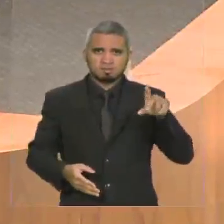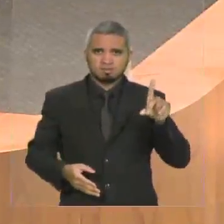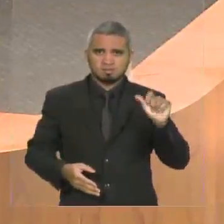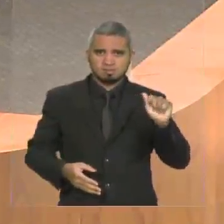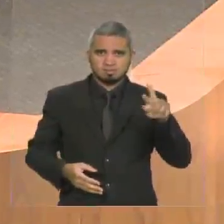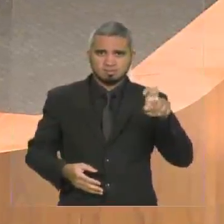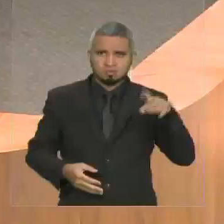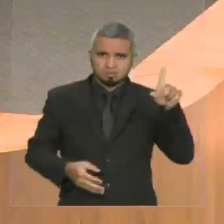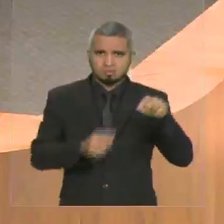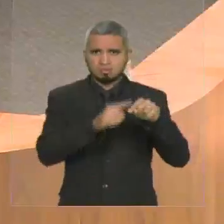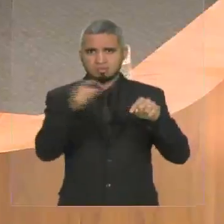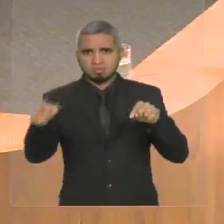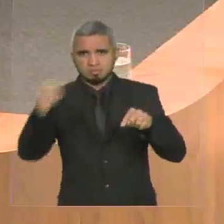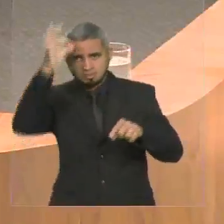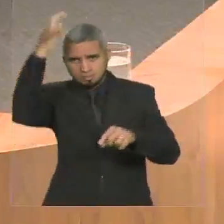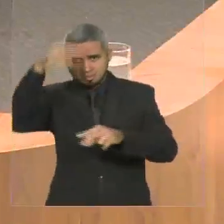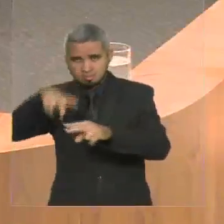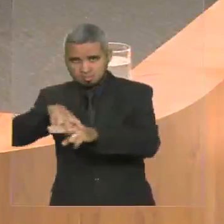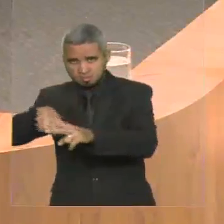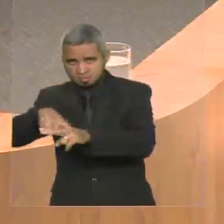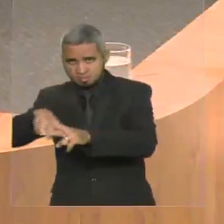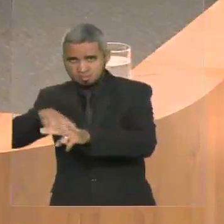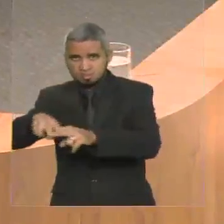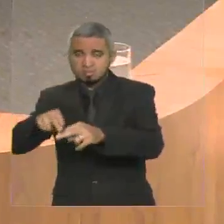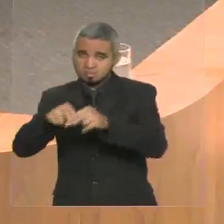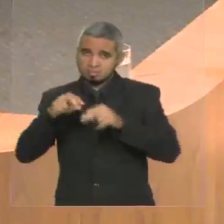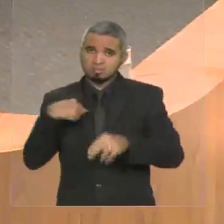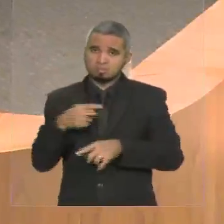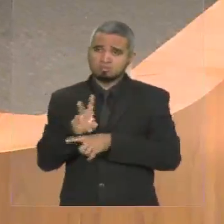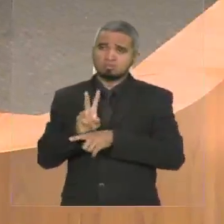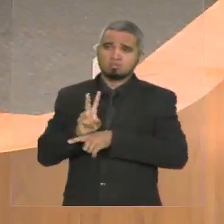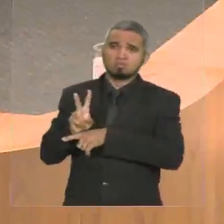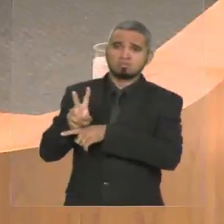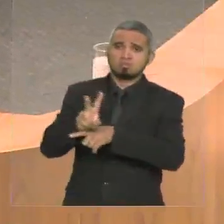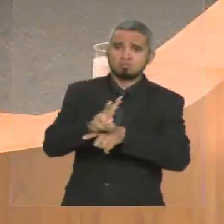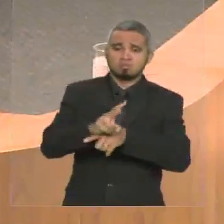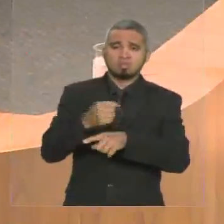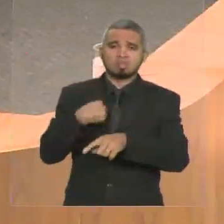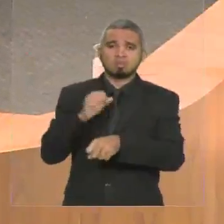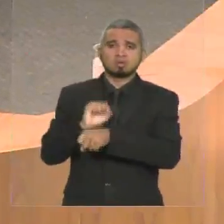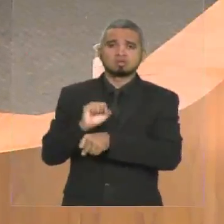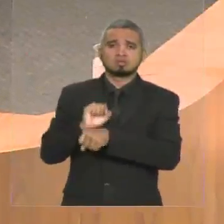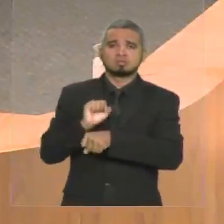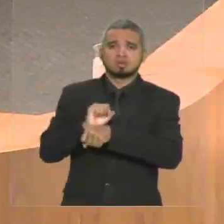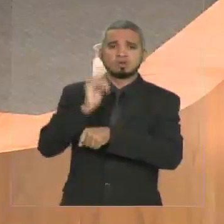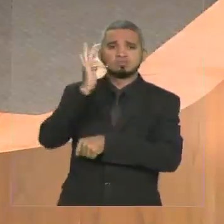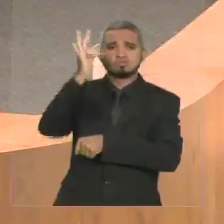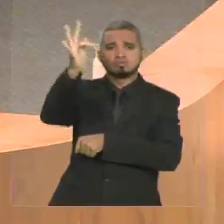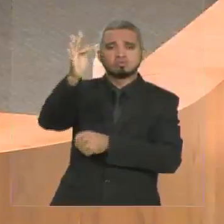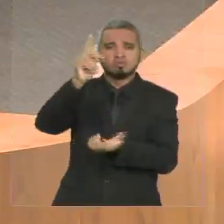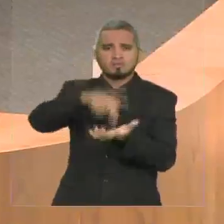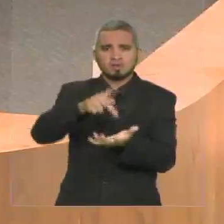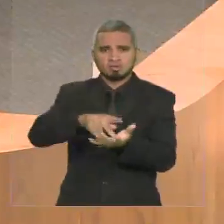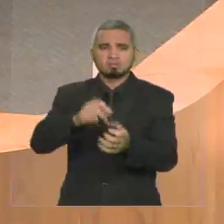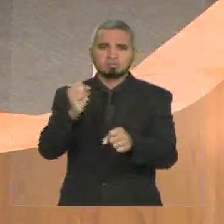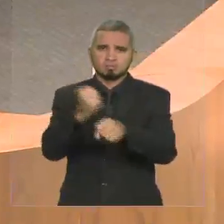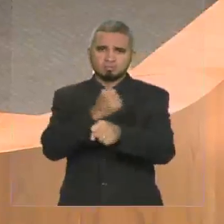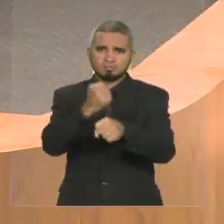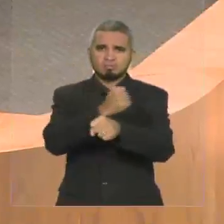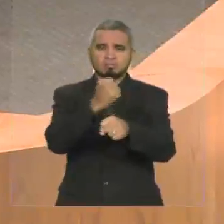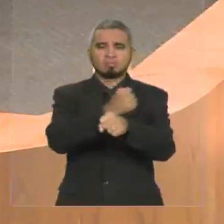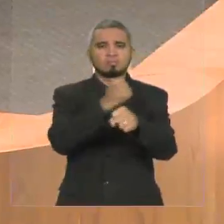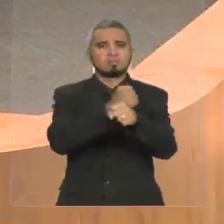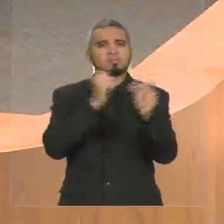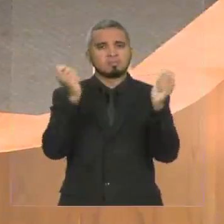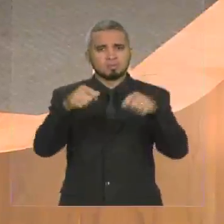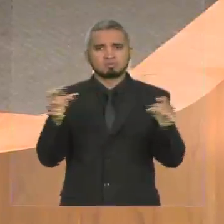e esperamos que tudo isso, em breve, se torne realidade para a alegria de todo o povo da região